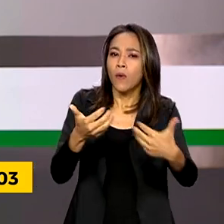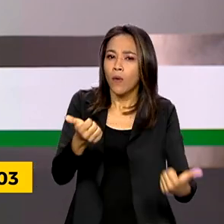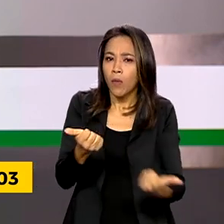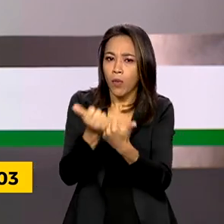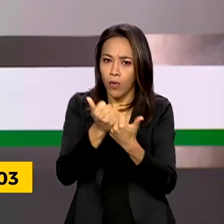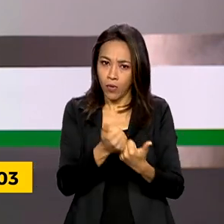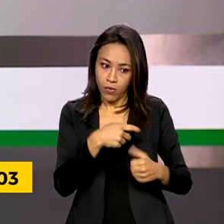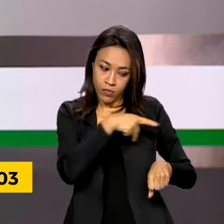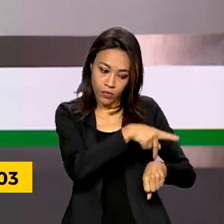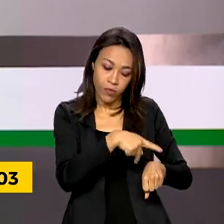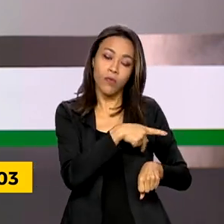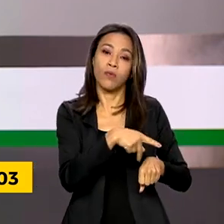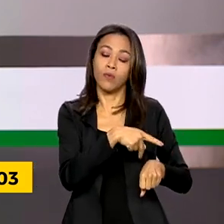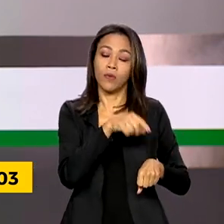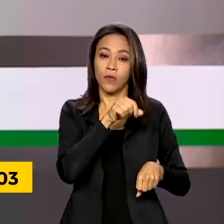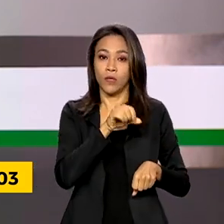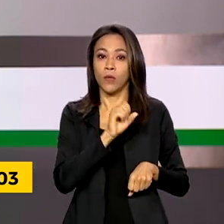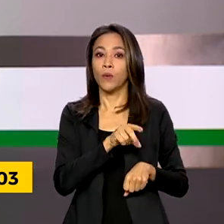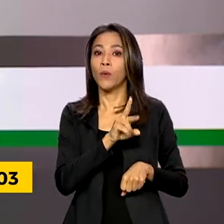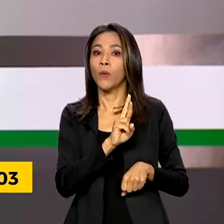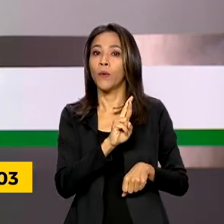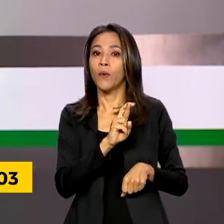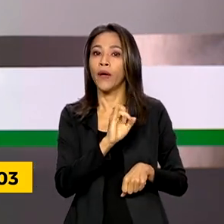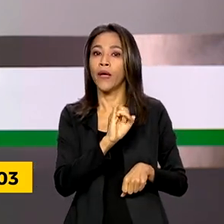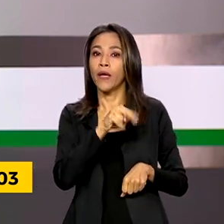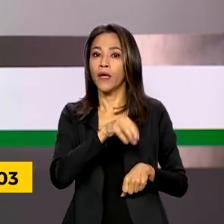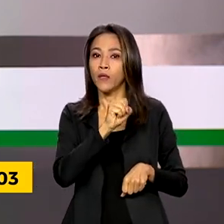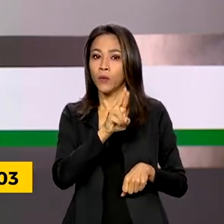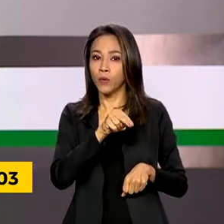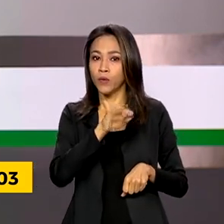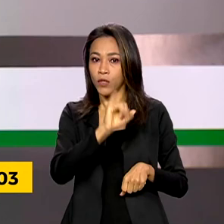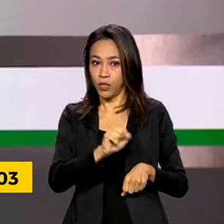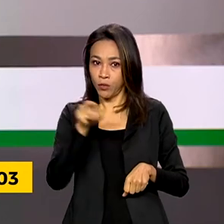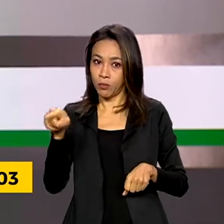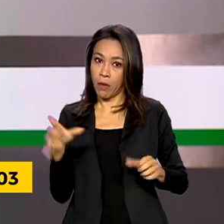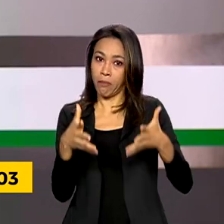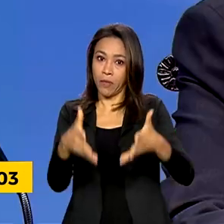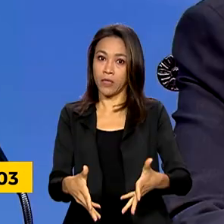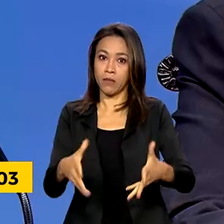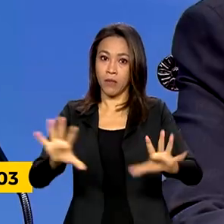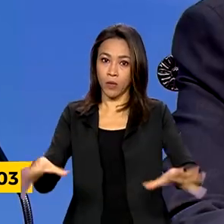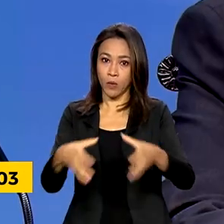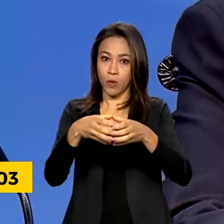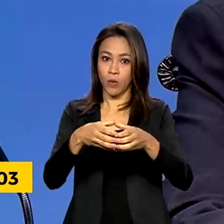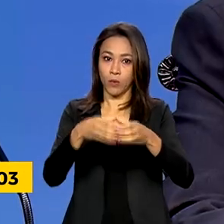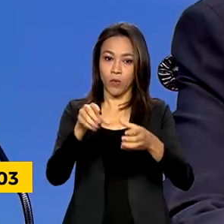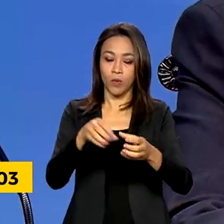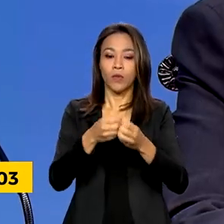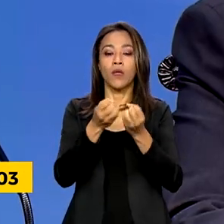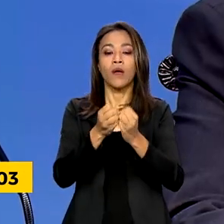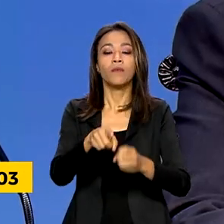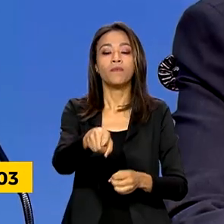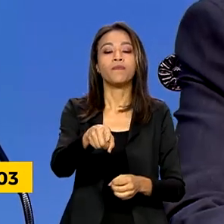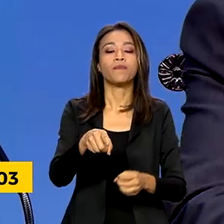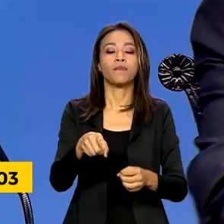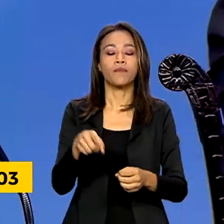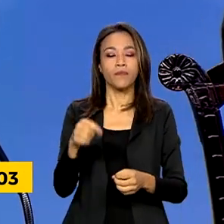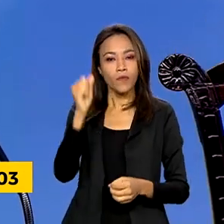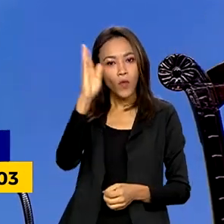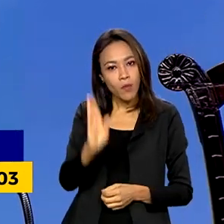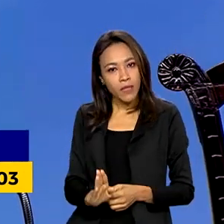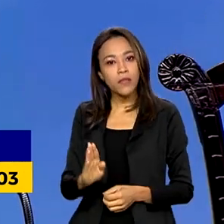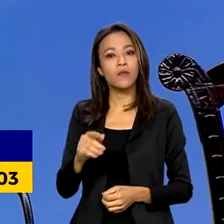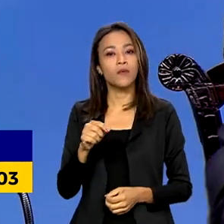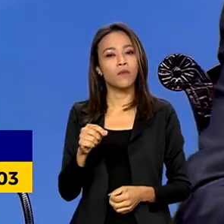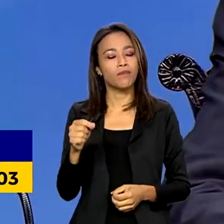Unido ao pleito do Brasil no Conselho de Segurança das Nações Unidas. Vamos ouvir. O Brasil é identificado pelo Reino